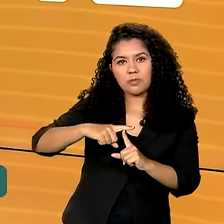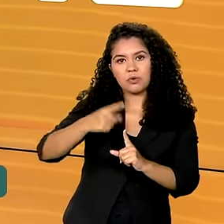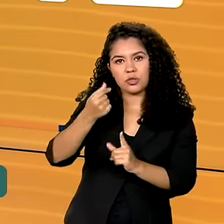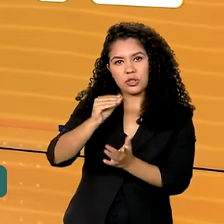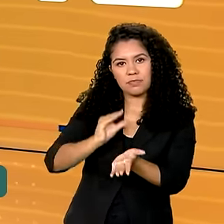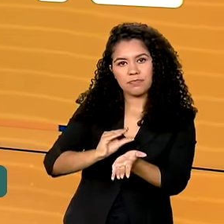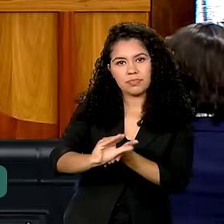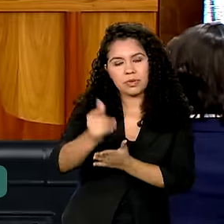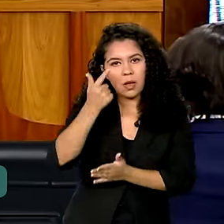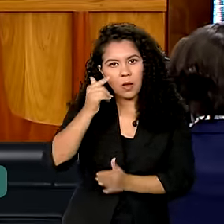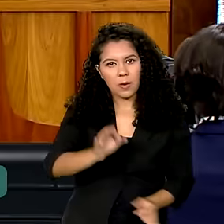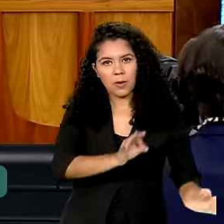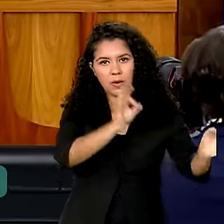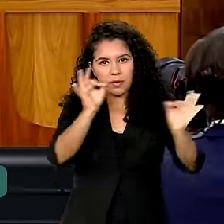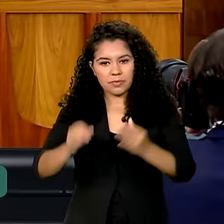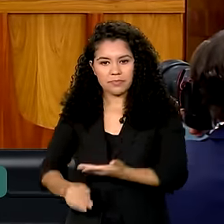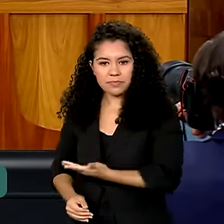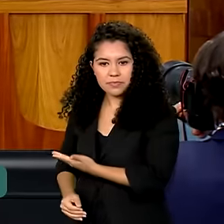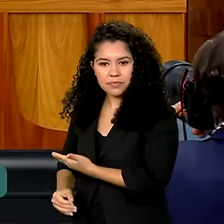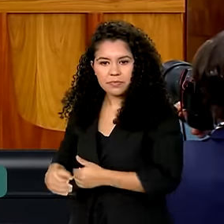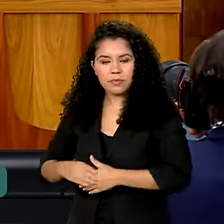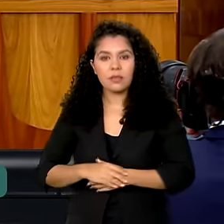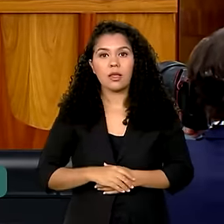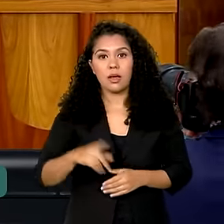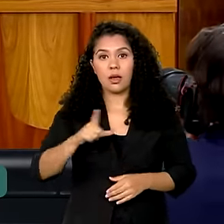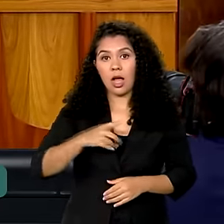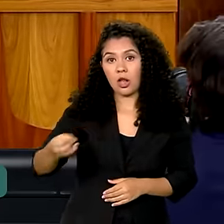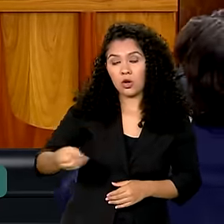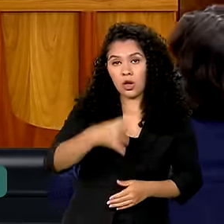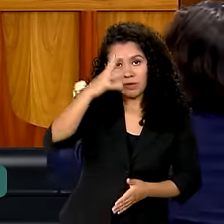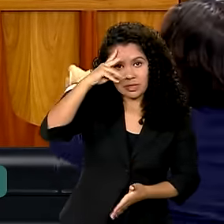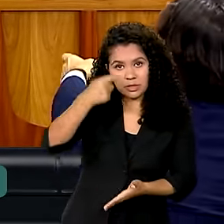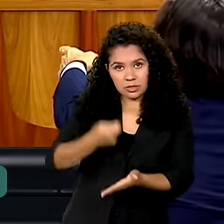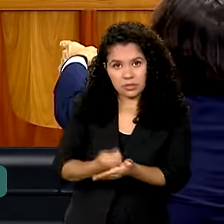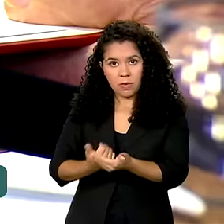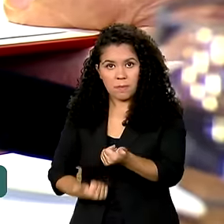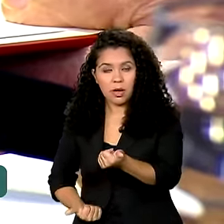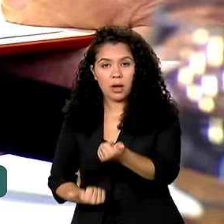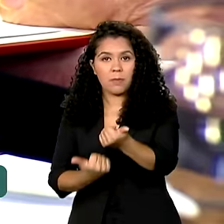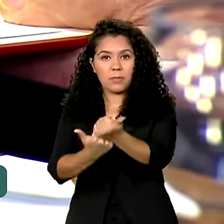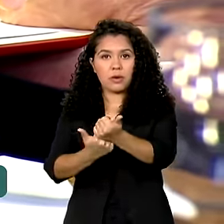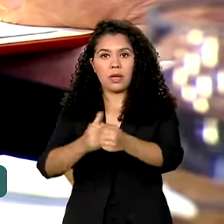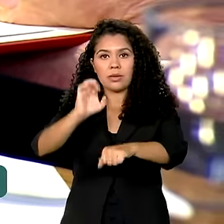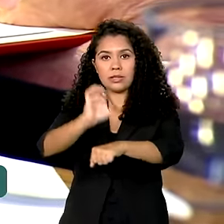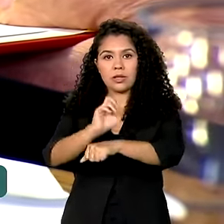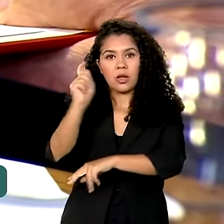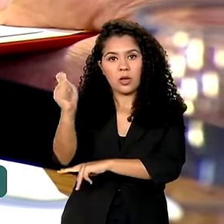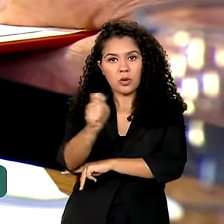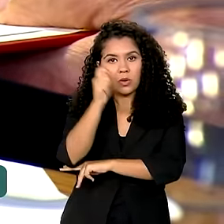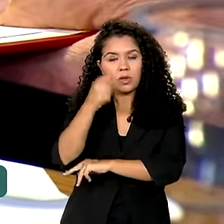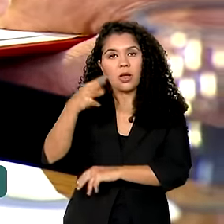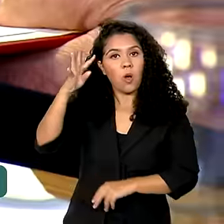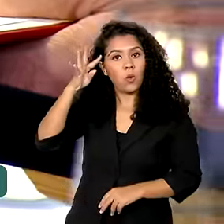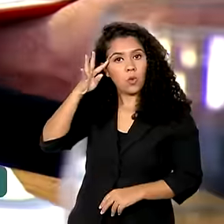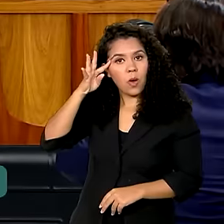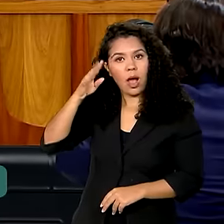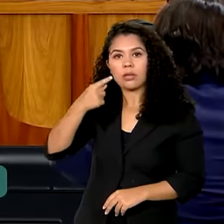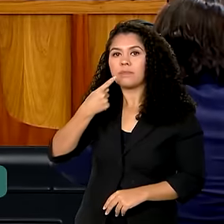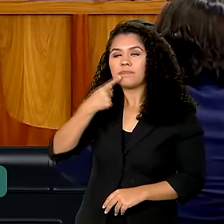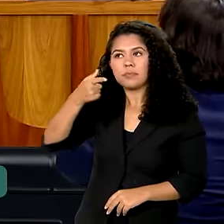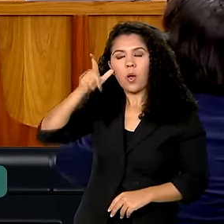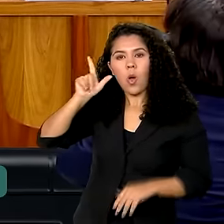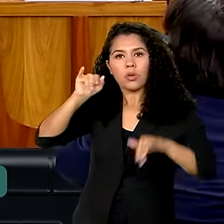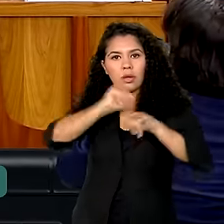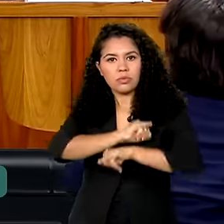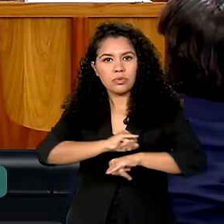Gonçalves. Entre as novas medidas de apoio ao Rio Grande do Sul, anunciadas nesta quarta-feira pelo governo federal,